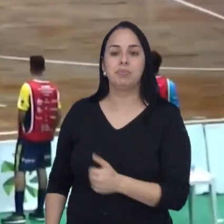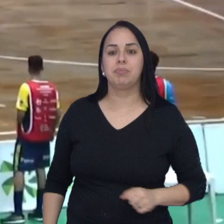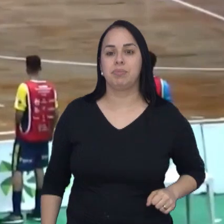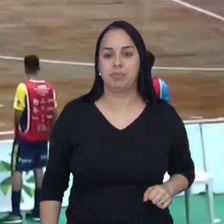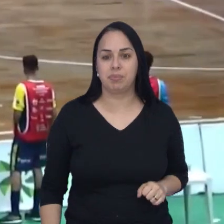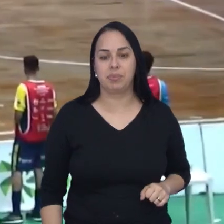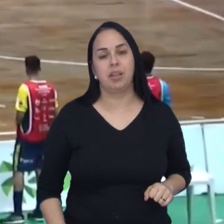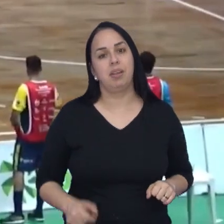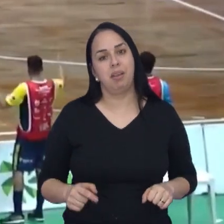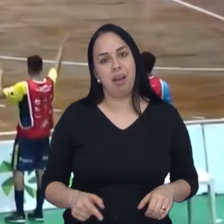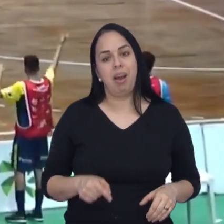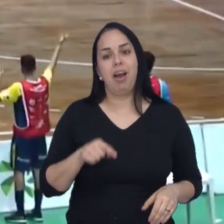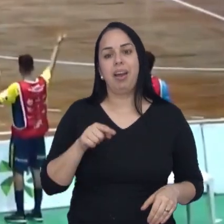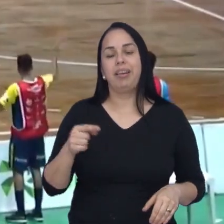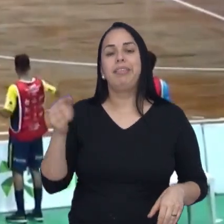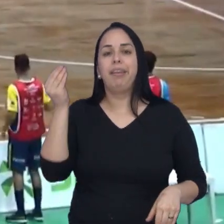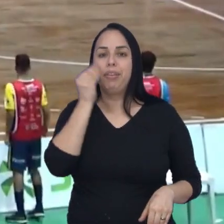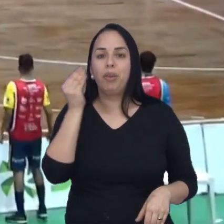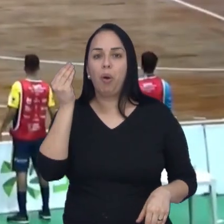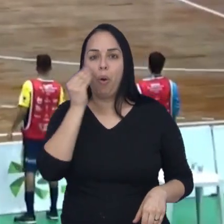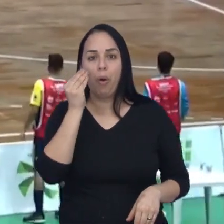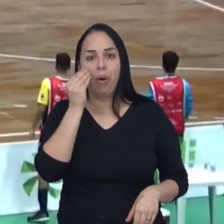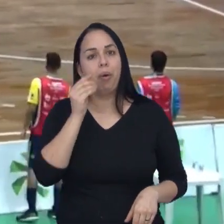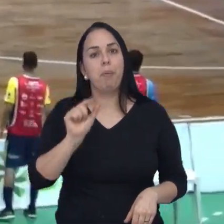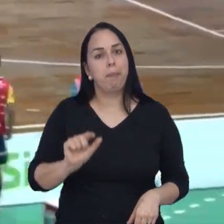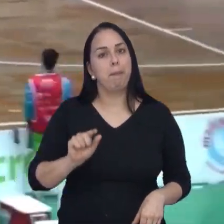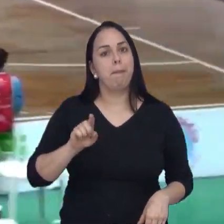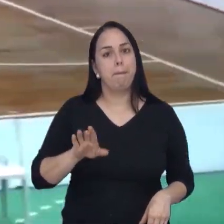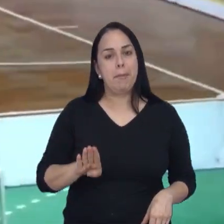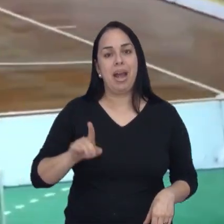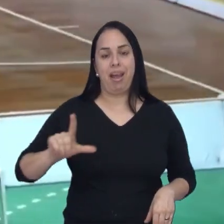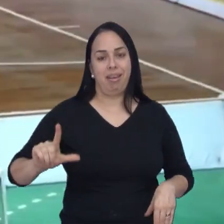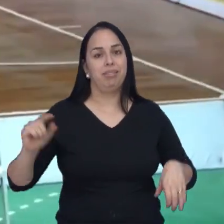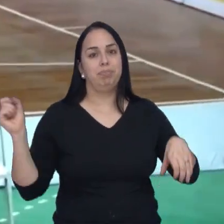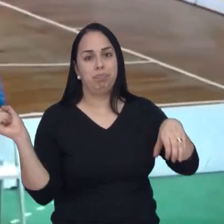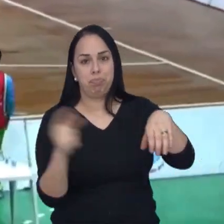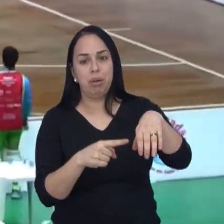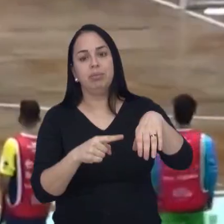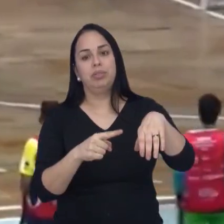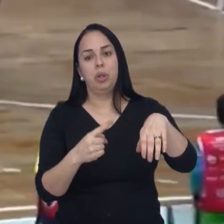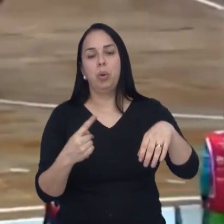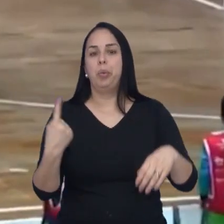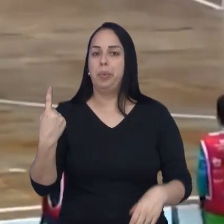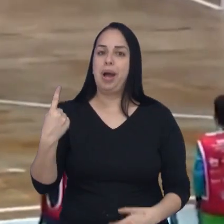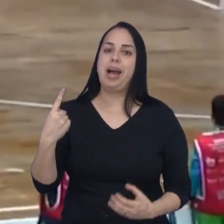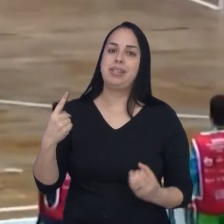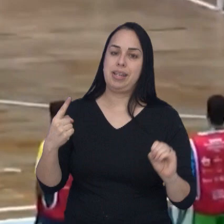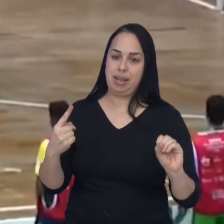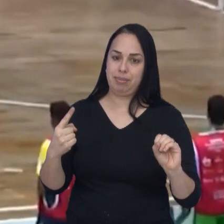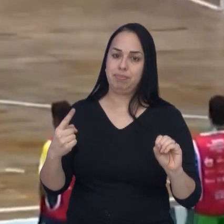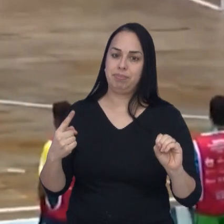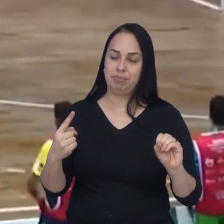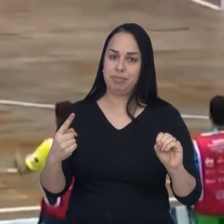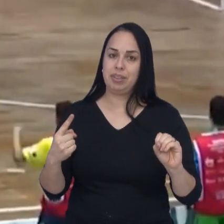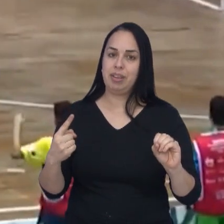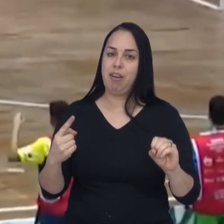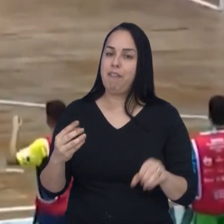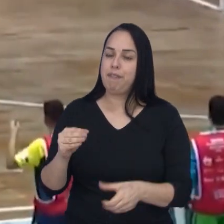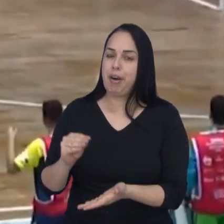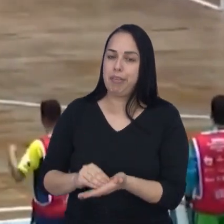bobagem da equipe do São José, quem abriu o placar, foi a equipe do Blumenau. O Pesce acabou fazendo 1x0 para a equipe do Blumenau, quando restavam